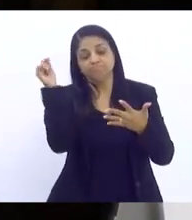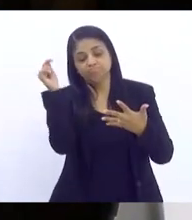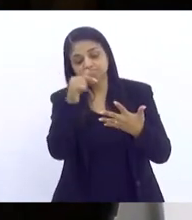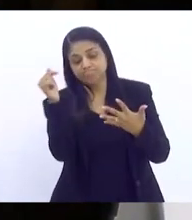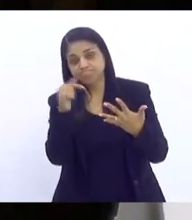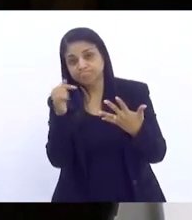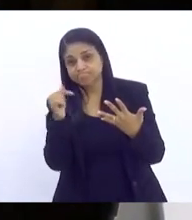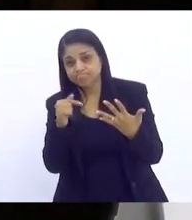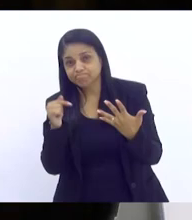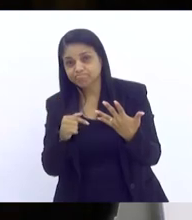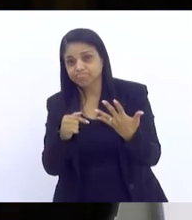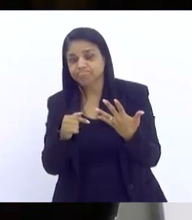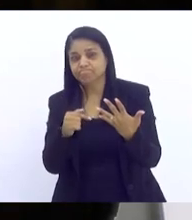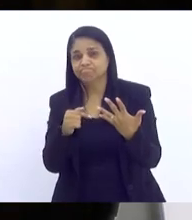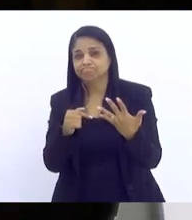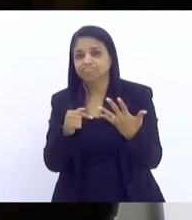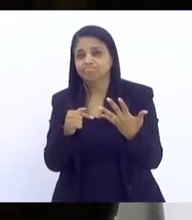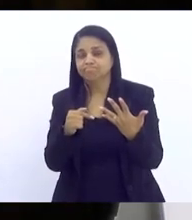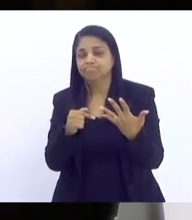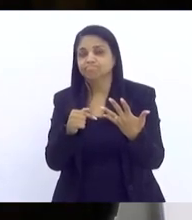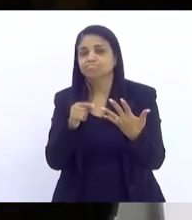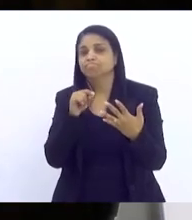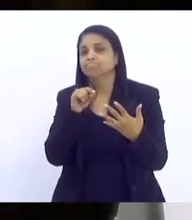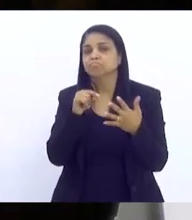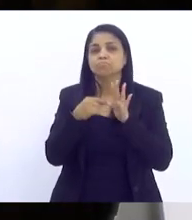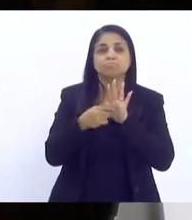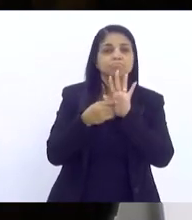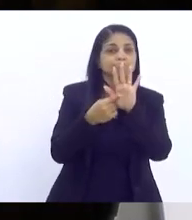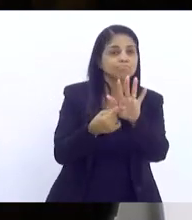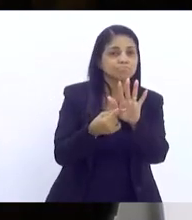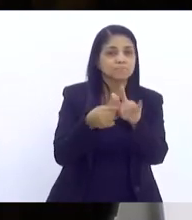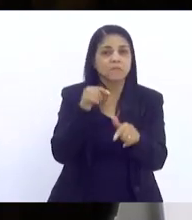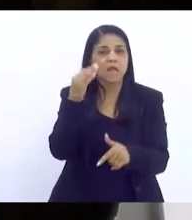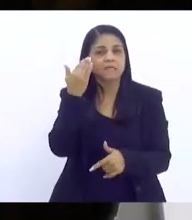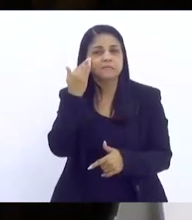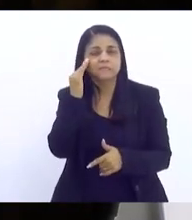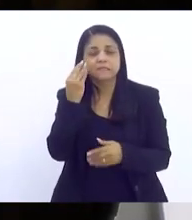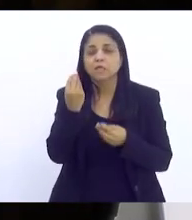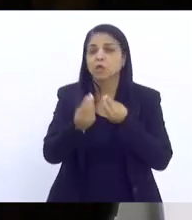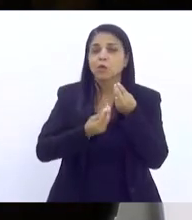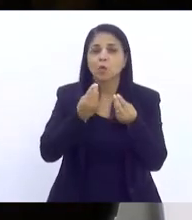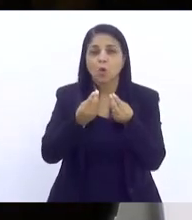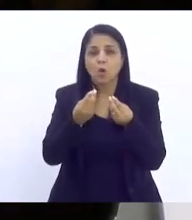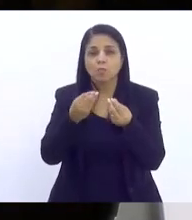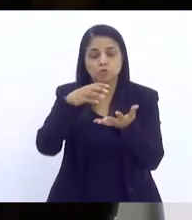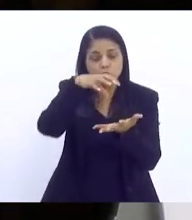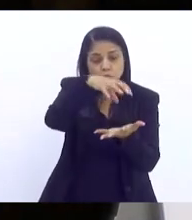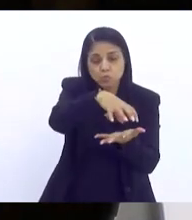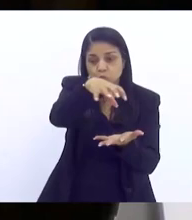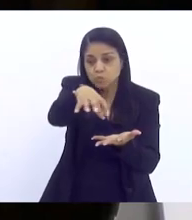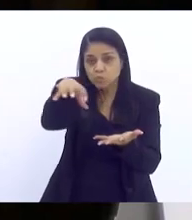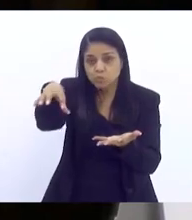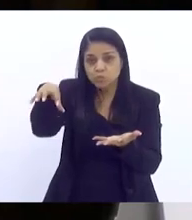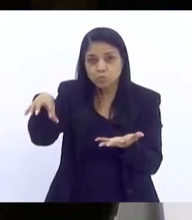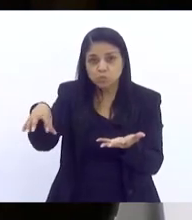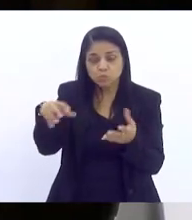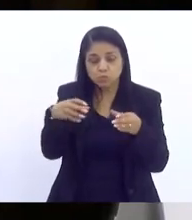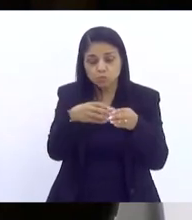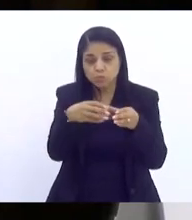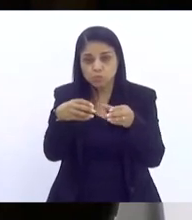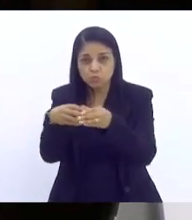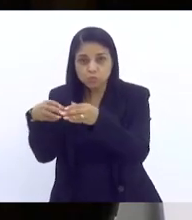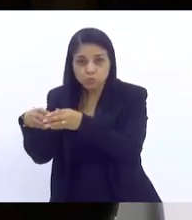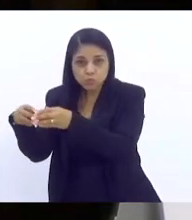que elementos nos dão conta de entender, por exemplo, os núcleos profissionais? O que são esses núcleos